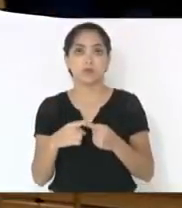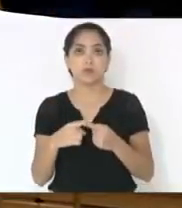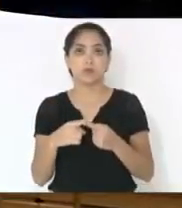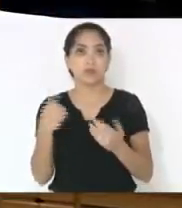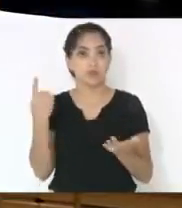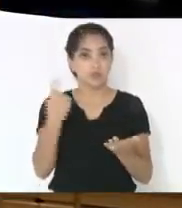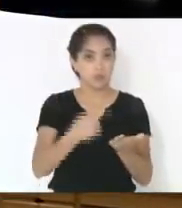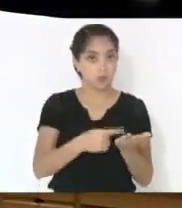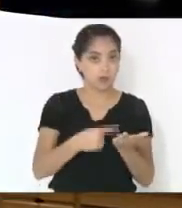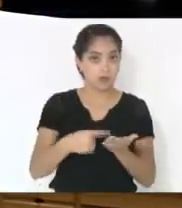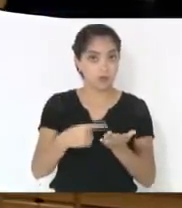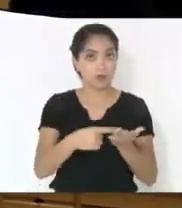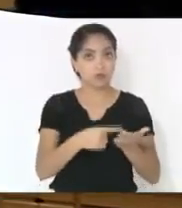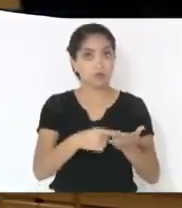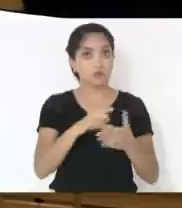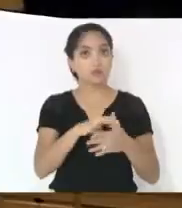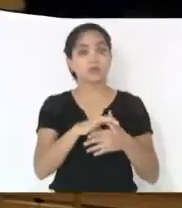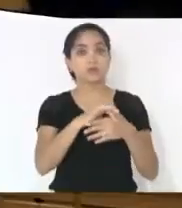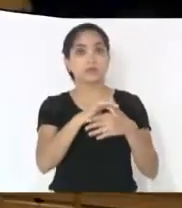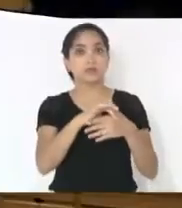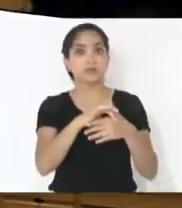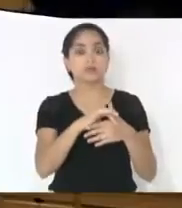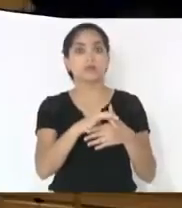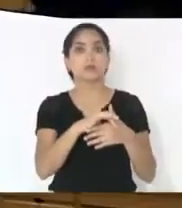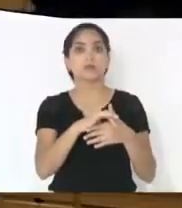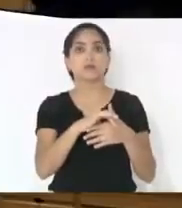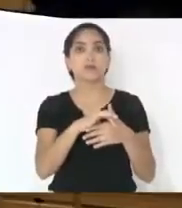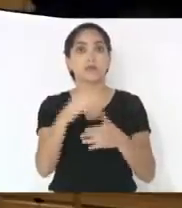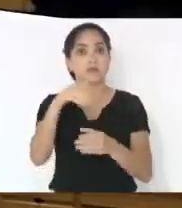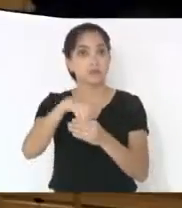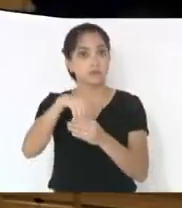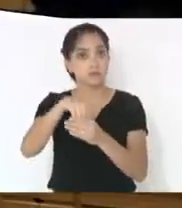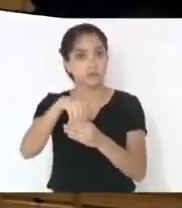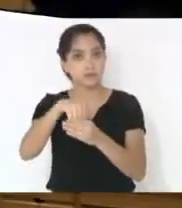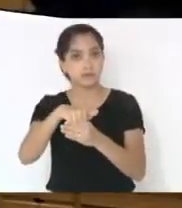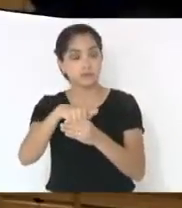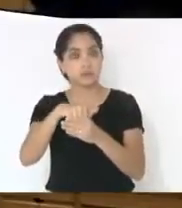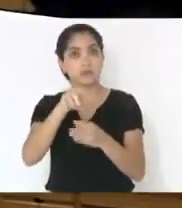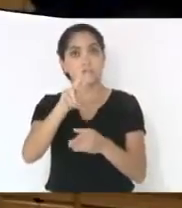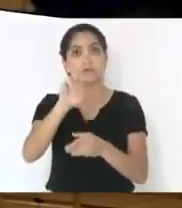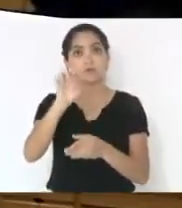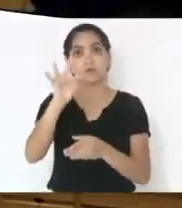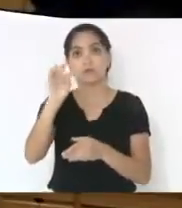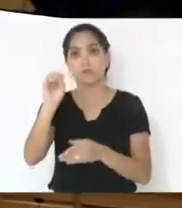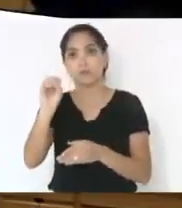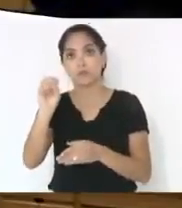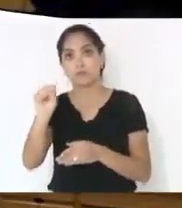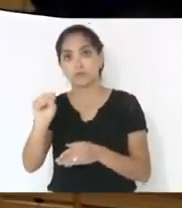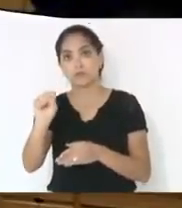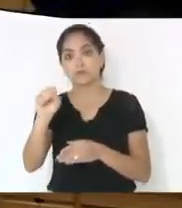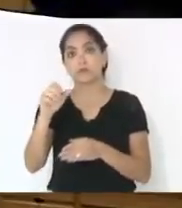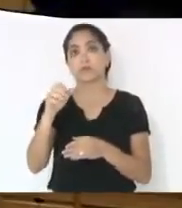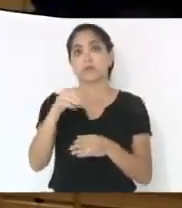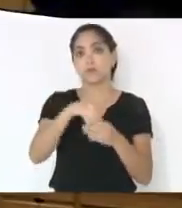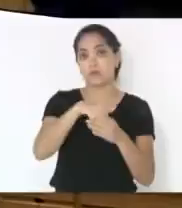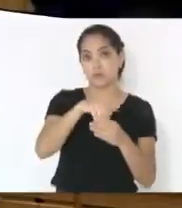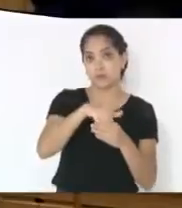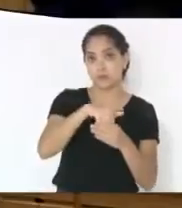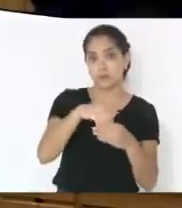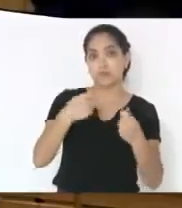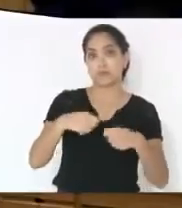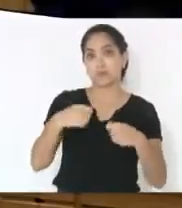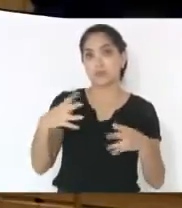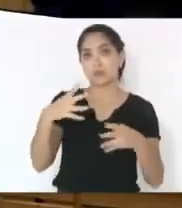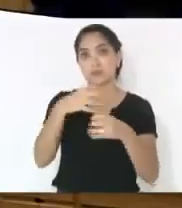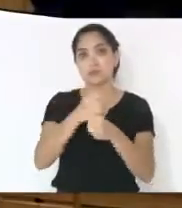acordo de liderança que nós votaremos os vetos e, para a votação dos vetos, nós precisamos